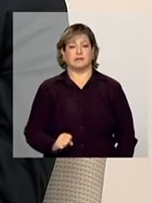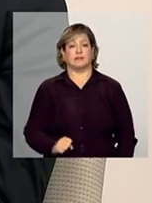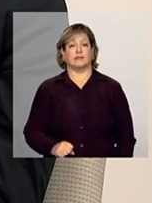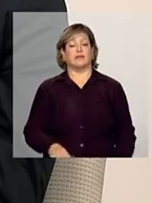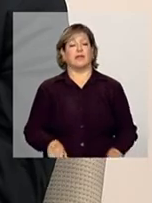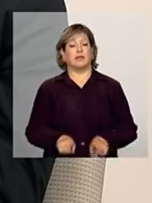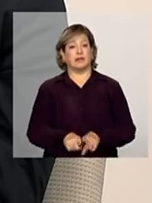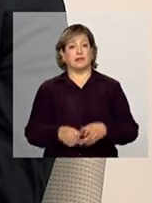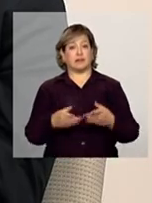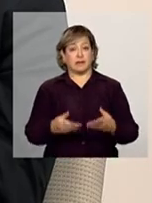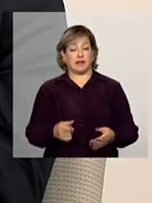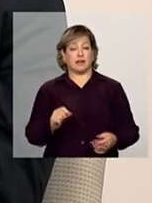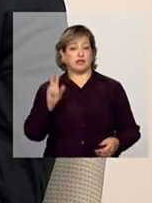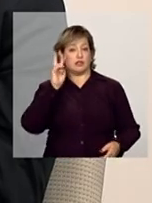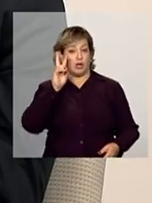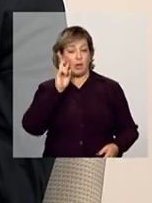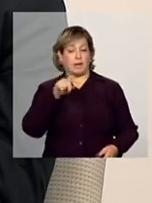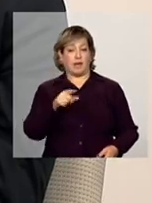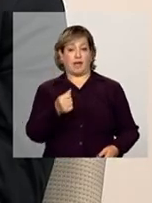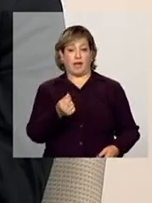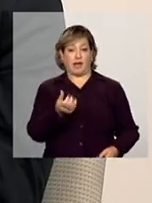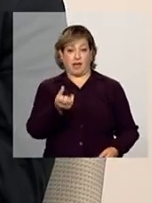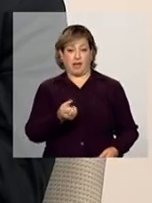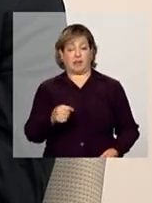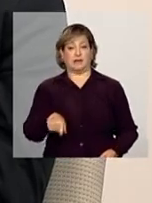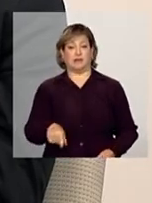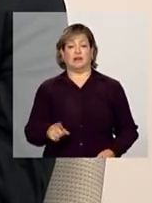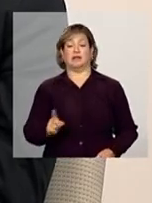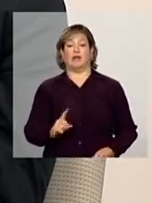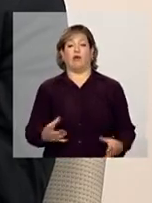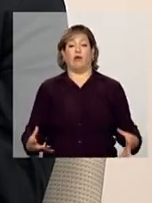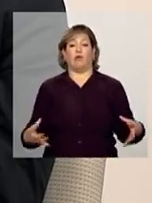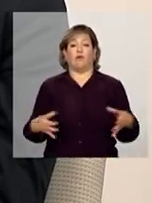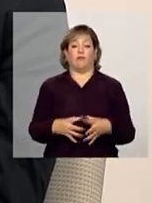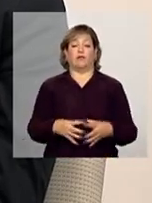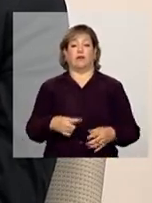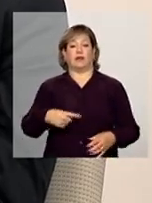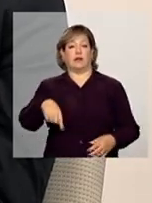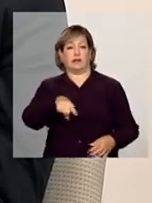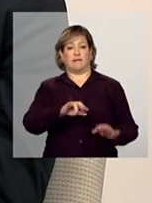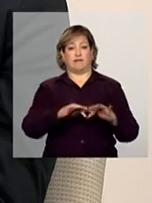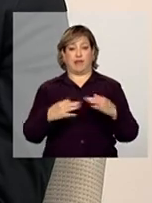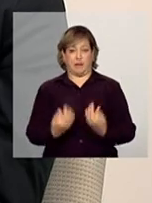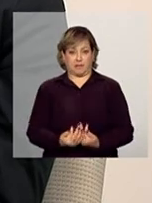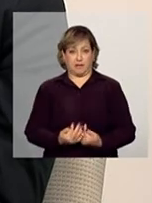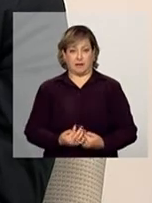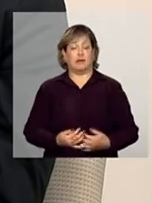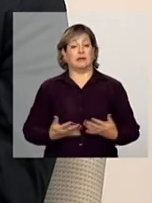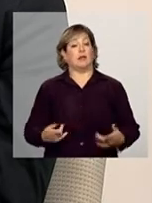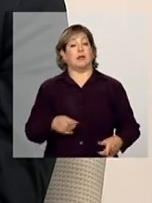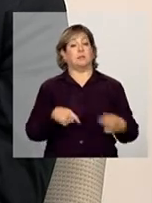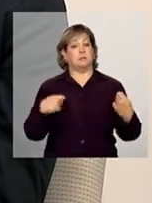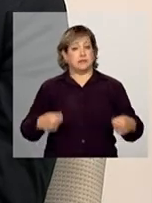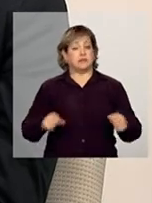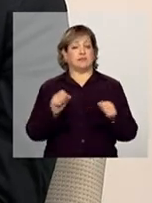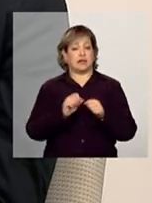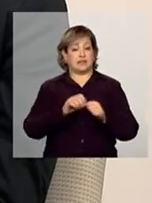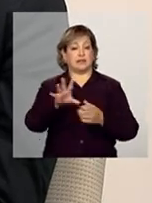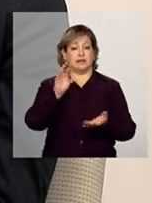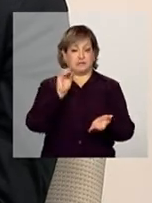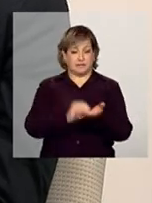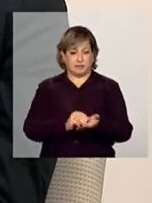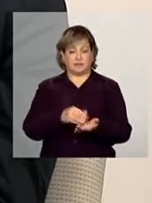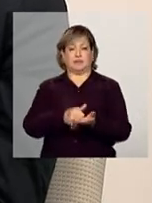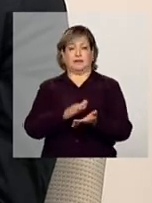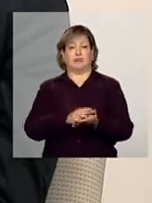essa questão da renda não seja mais um agravante para a vivência dessa família. Então, ele deve fazer sim esse registro e